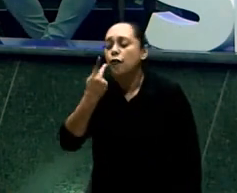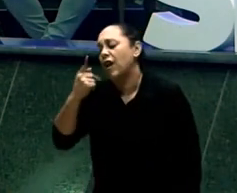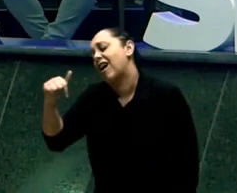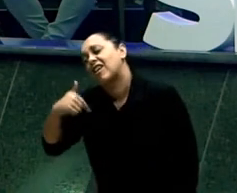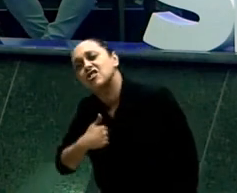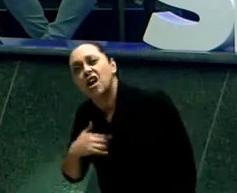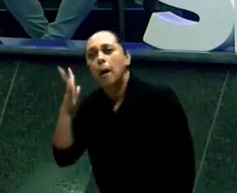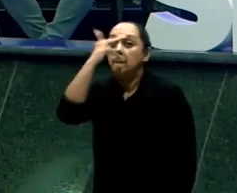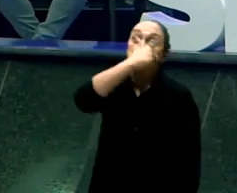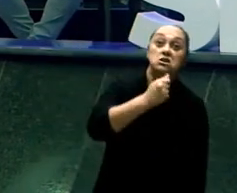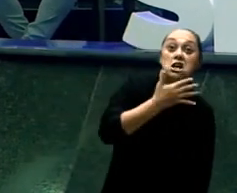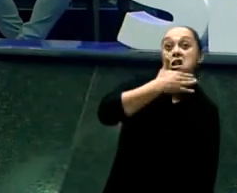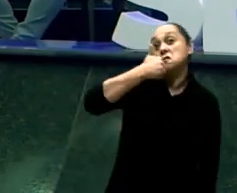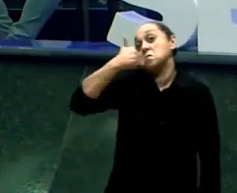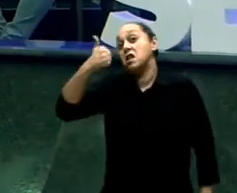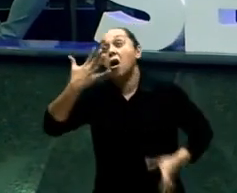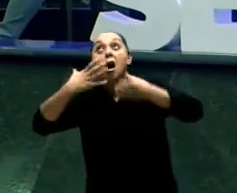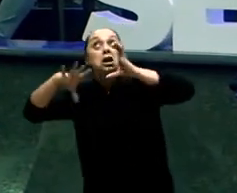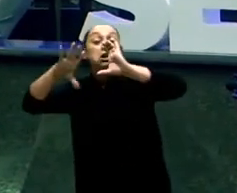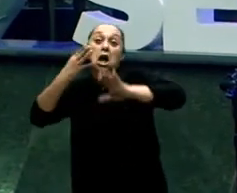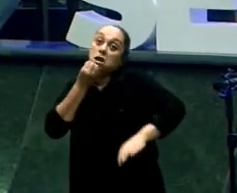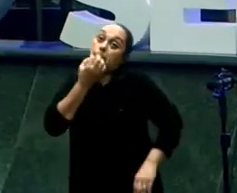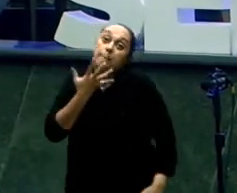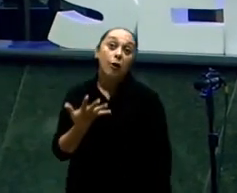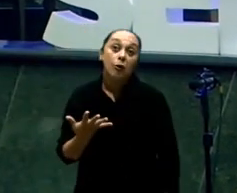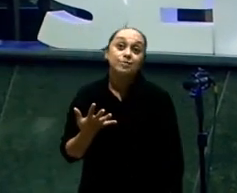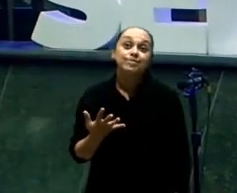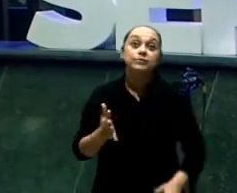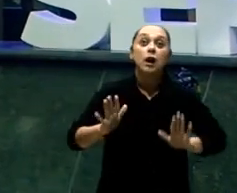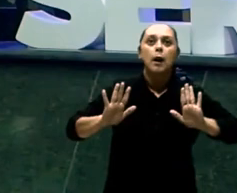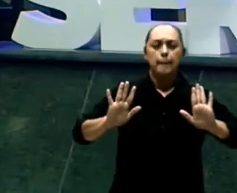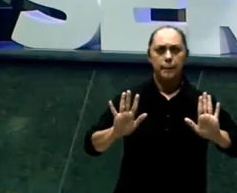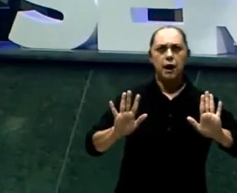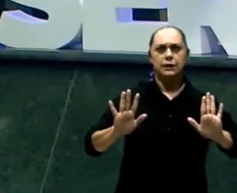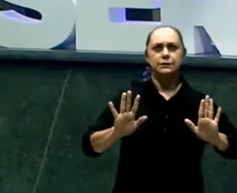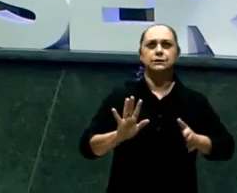gente A gente vai lá Vem aqui pregar Na minha igreja Porque você prega demais Aí você vai lá Dizendo